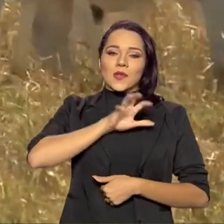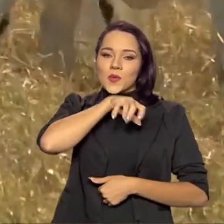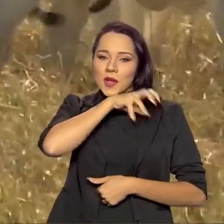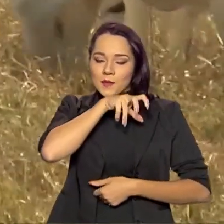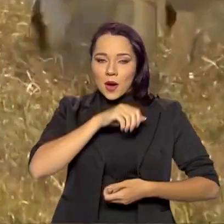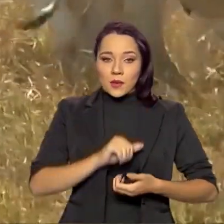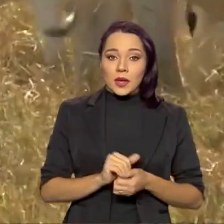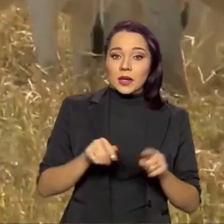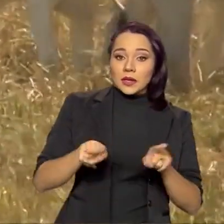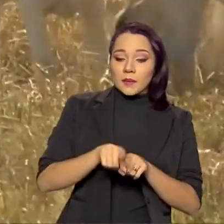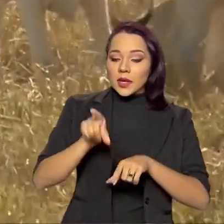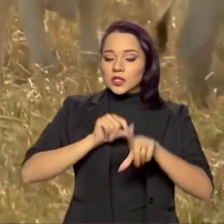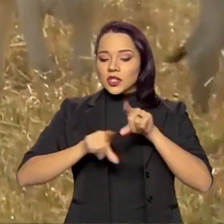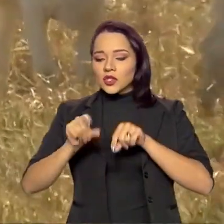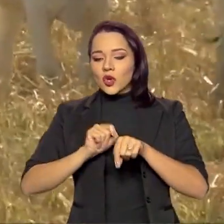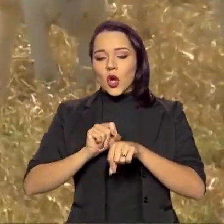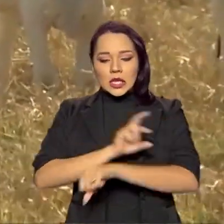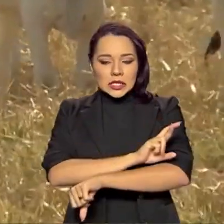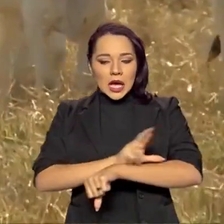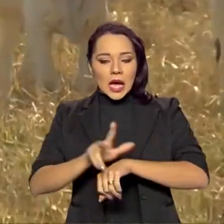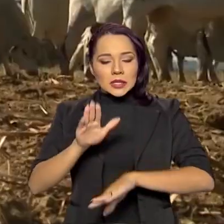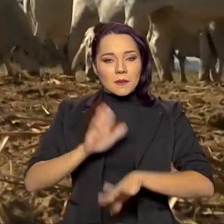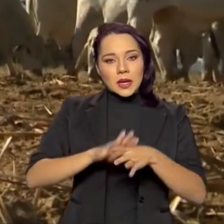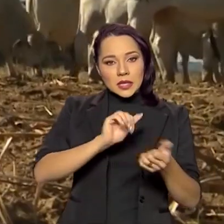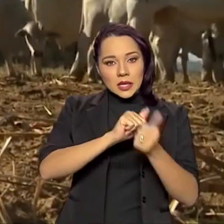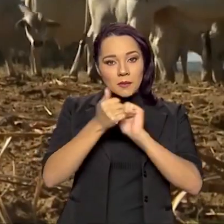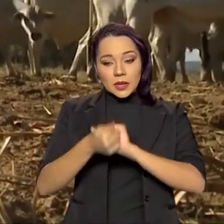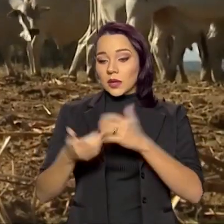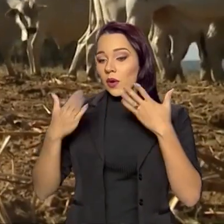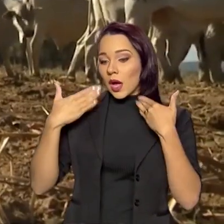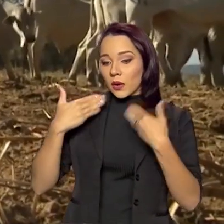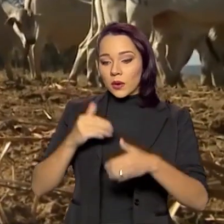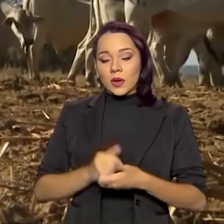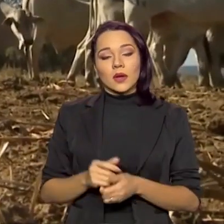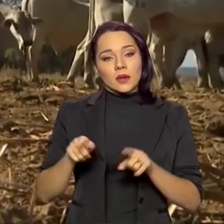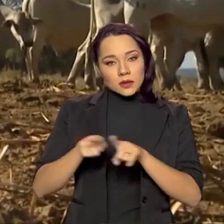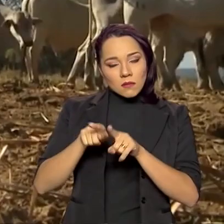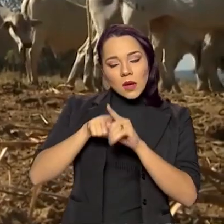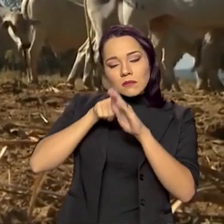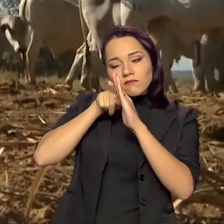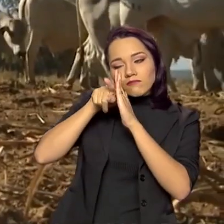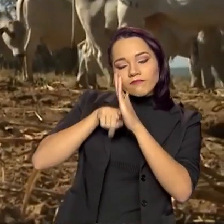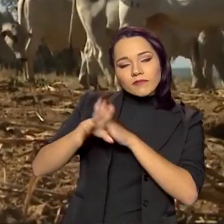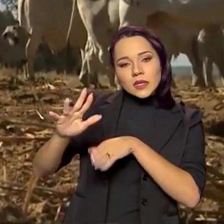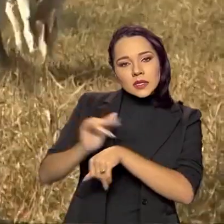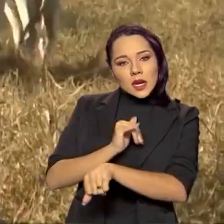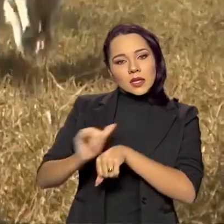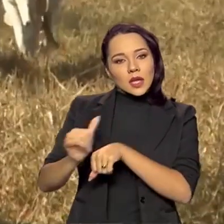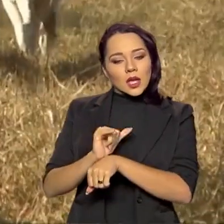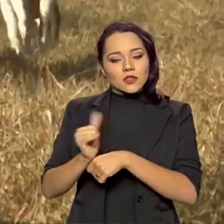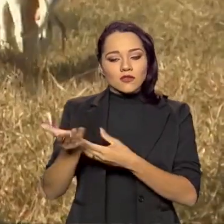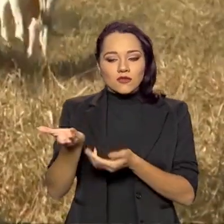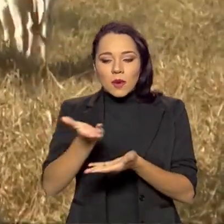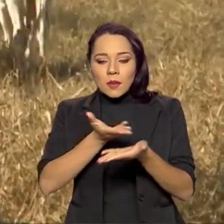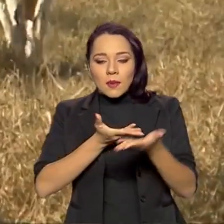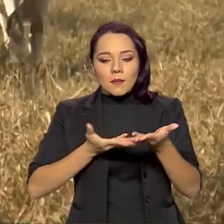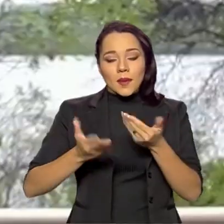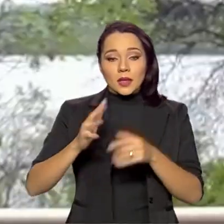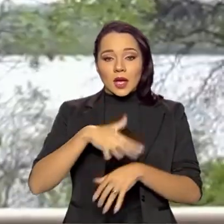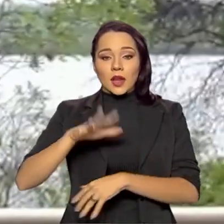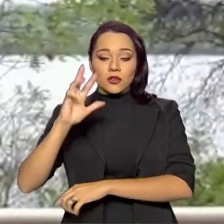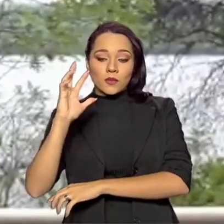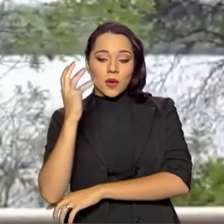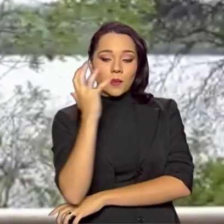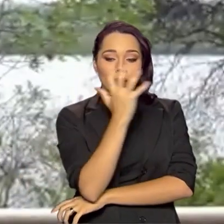da escolha de raças mais adaptadas ao calor, os pesquisadores estabelecem estratégias de manejo do meio ambiente.